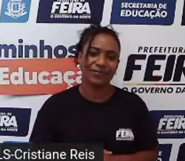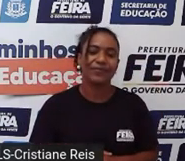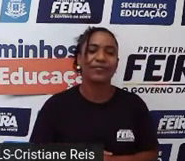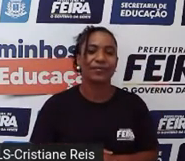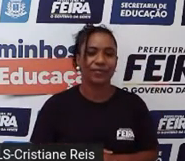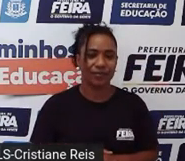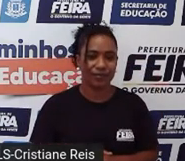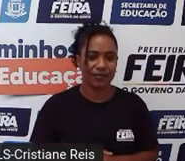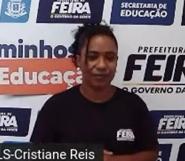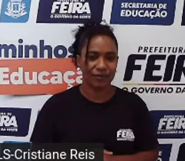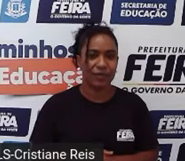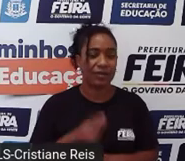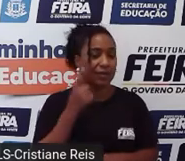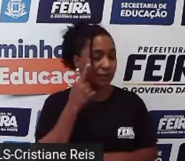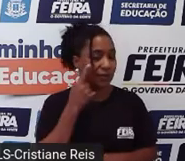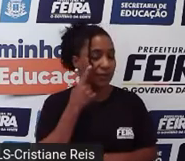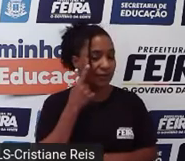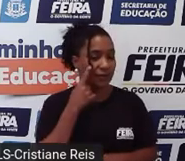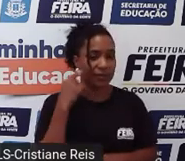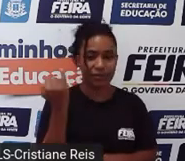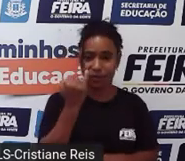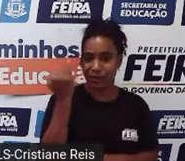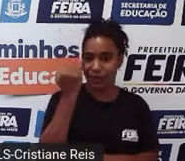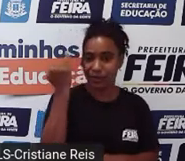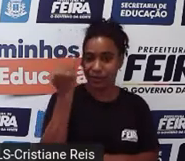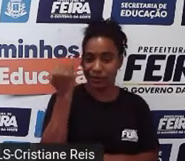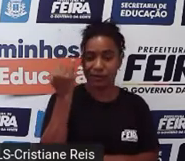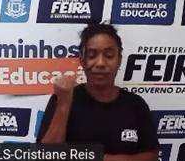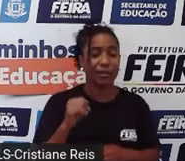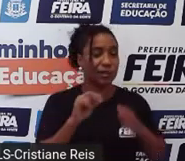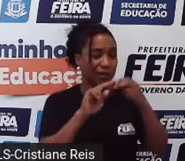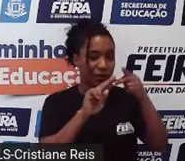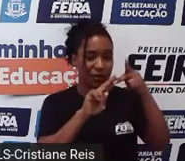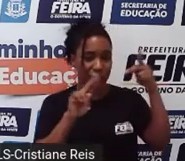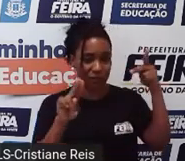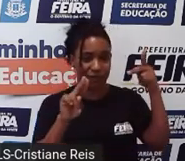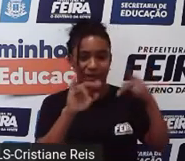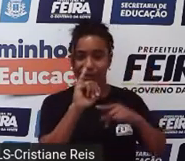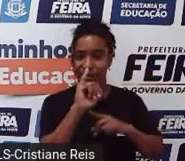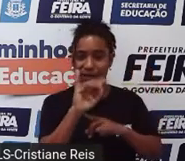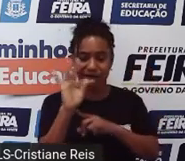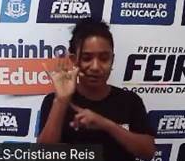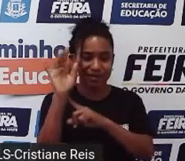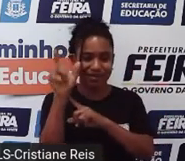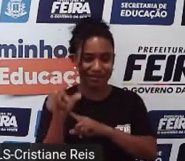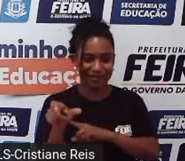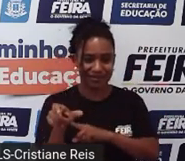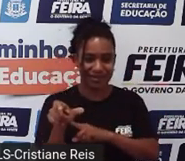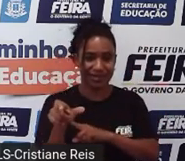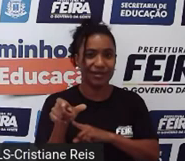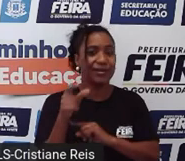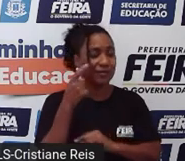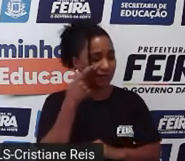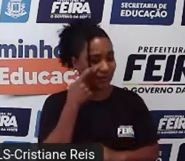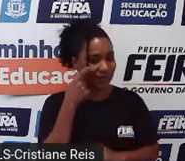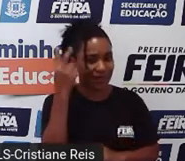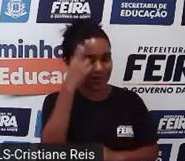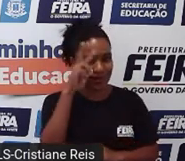Gostaria de destacar para vocês o uso do pronome it, que é importante a gente fazer esta revisão.